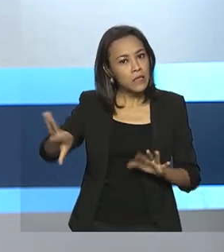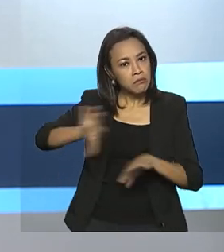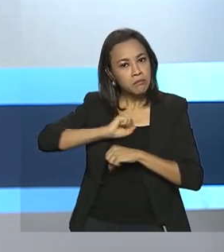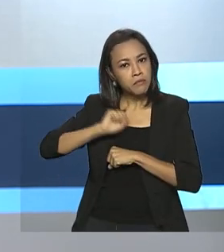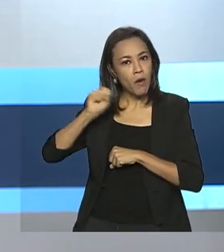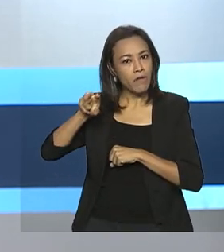variante Ômicron. confirmação Sul.